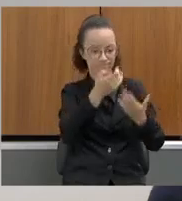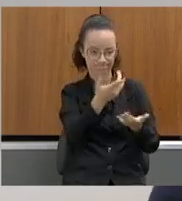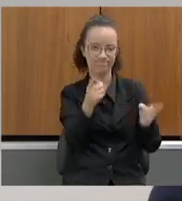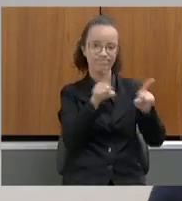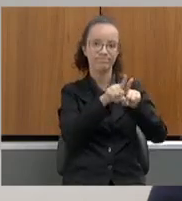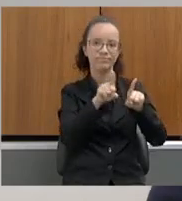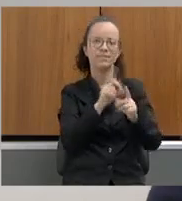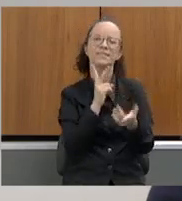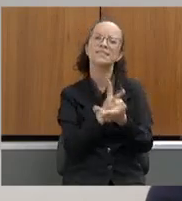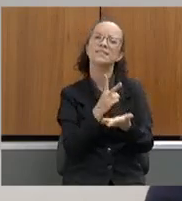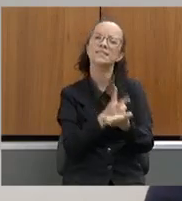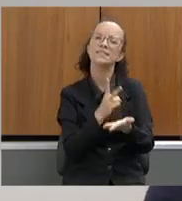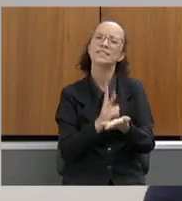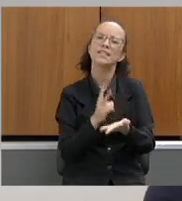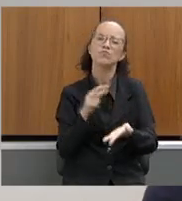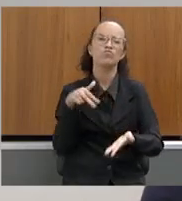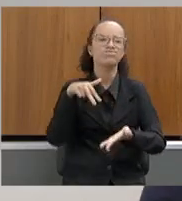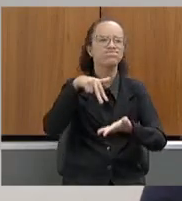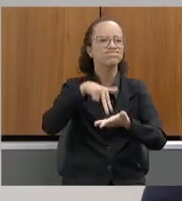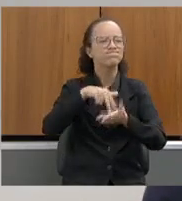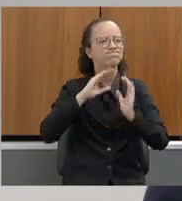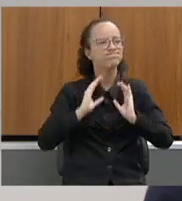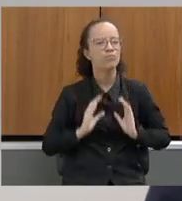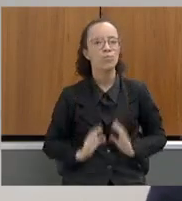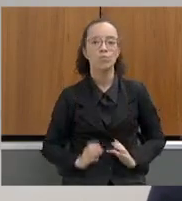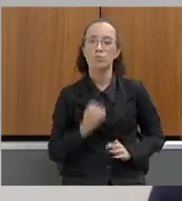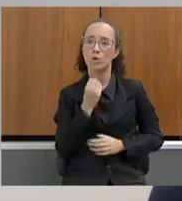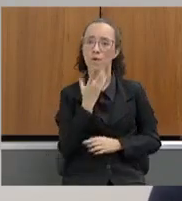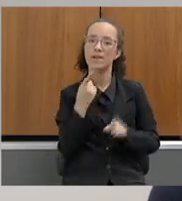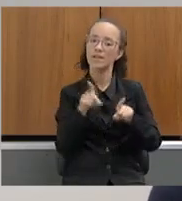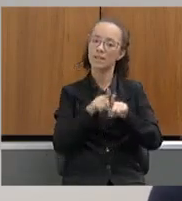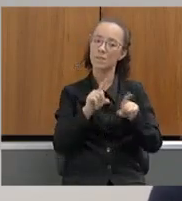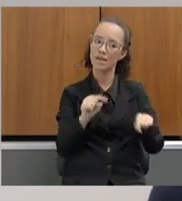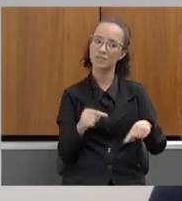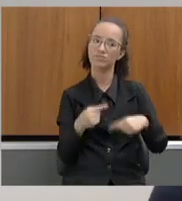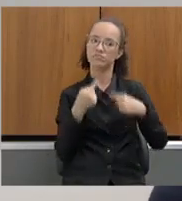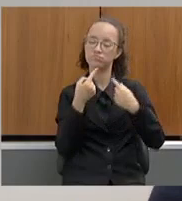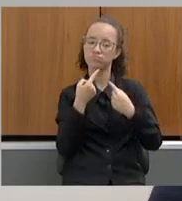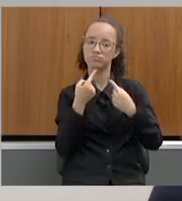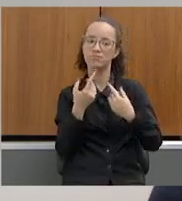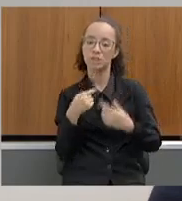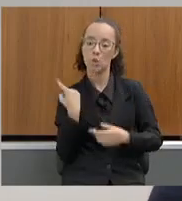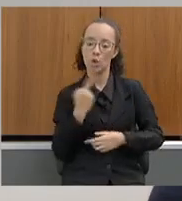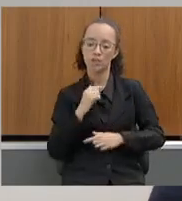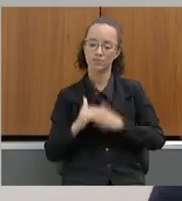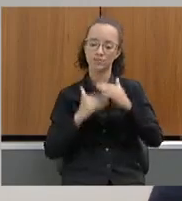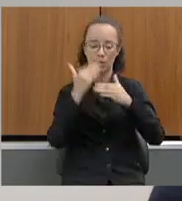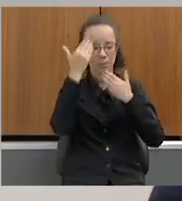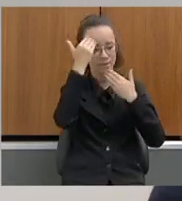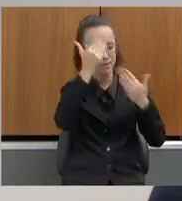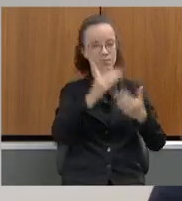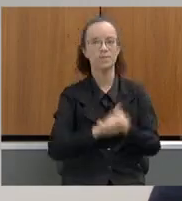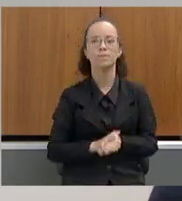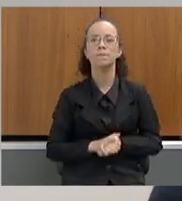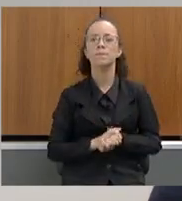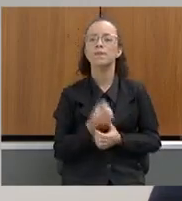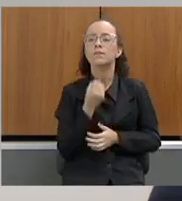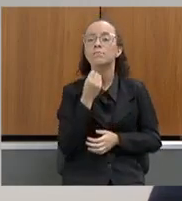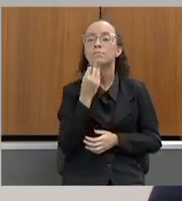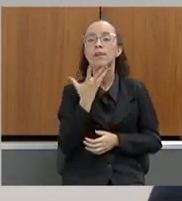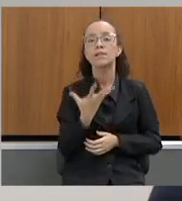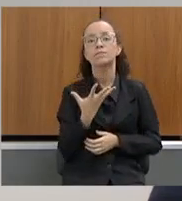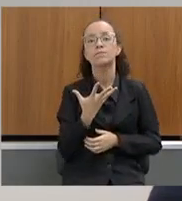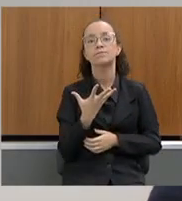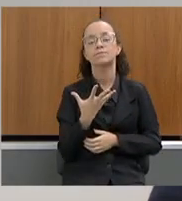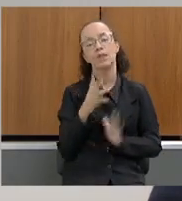sempre essa sua postura propositiva, inclusive nas críticas, para que a gente possa avançar. Obrigada, deputada. Bem, em